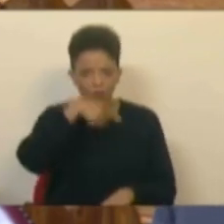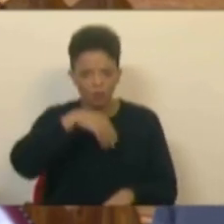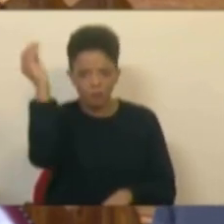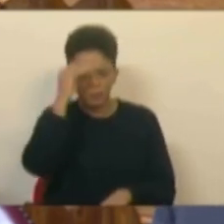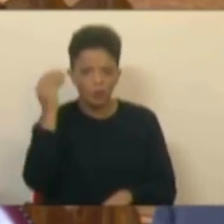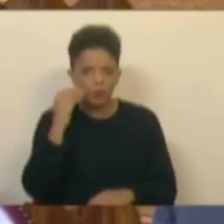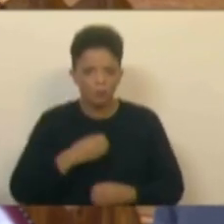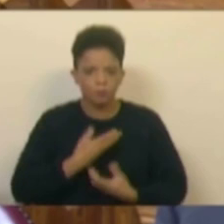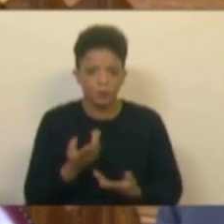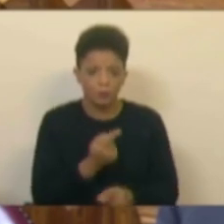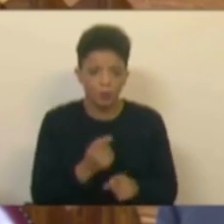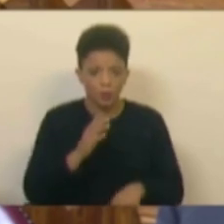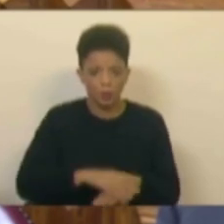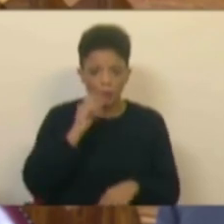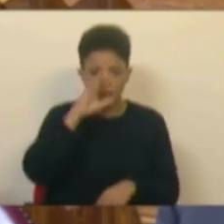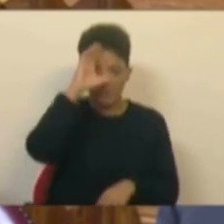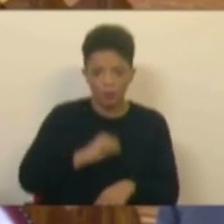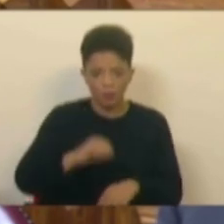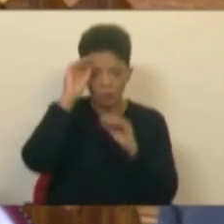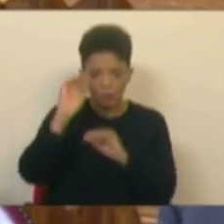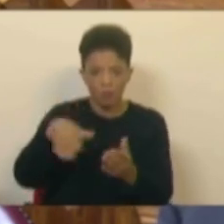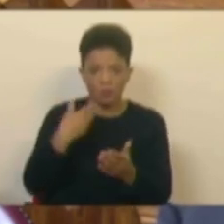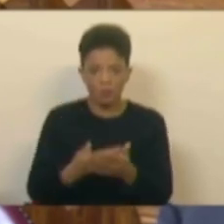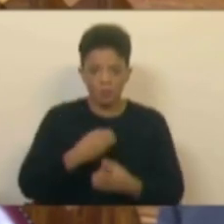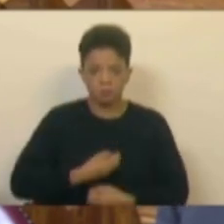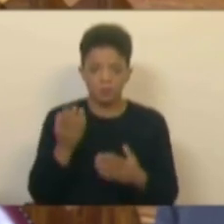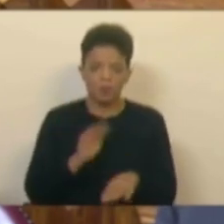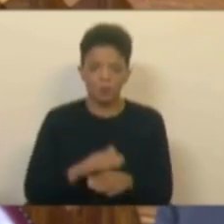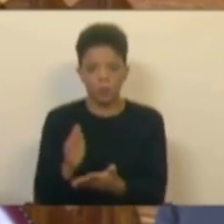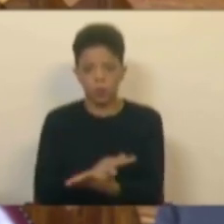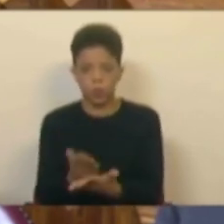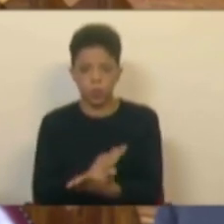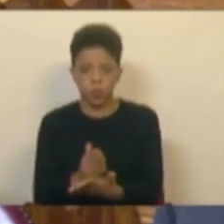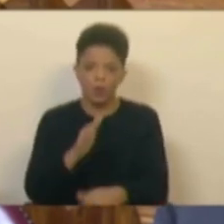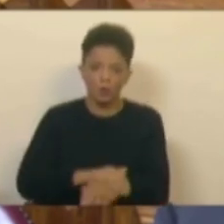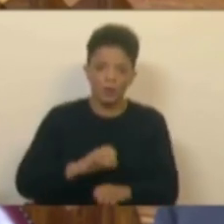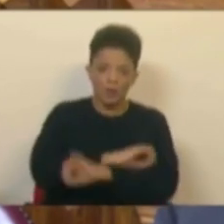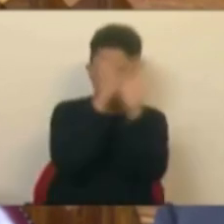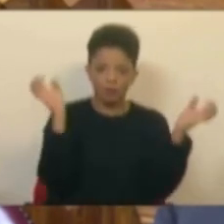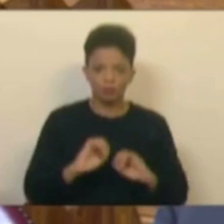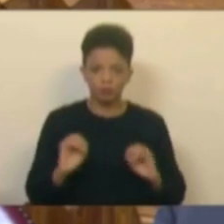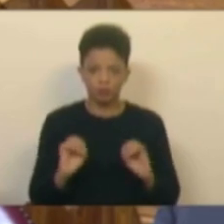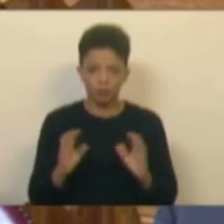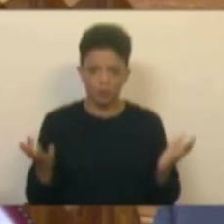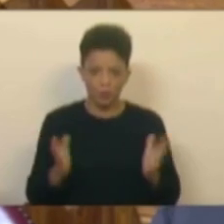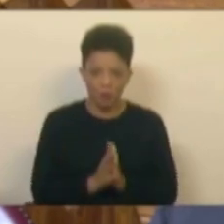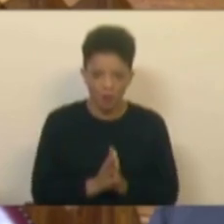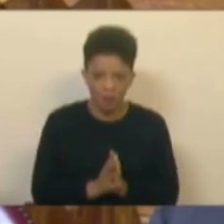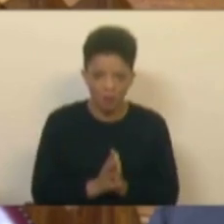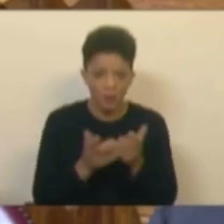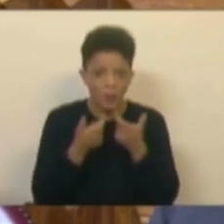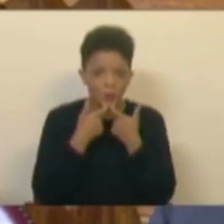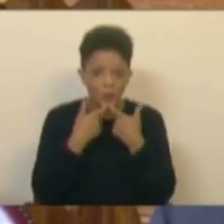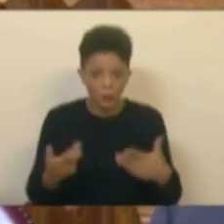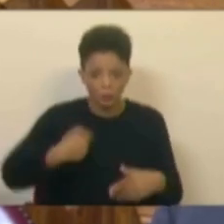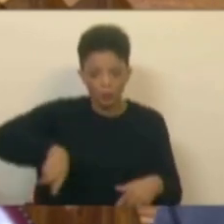Porque certamente o Ministro da Educação deixou que se instalasse. Porque foi ambíguo, porque não foi claro, porque não foi suficientemente transparente. Isto é tudo o que